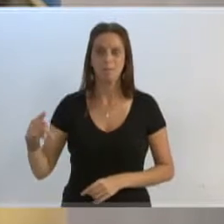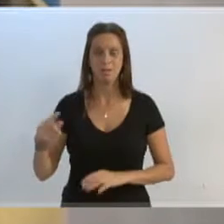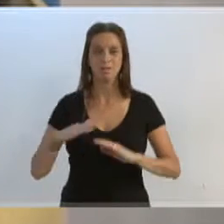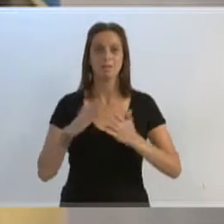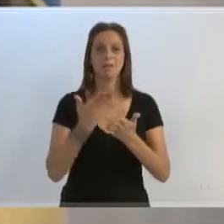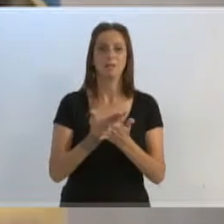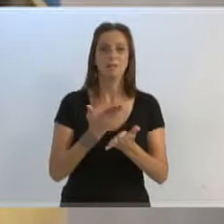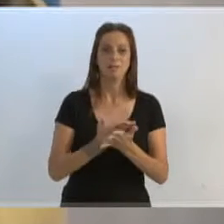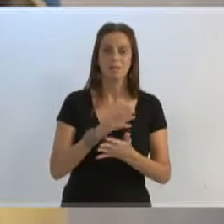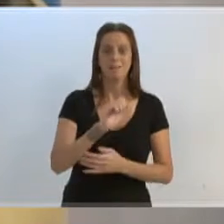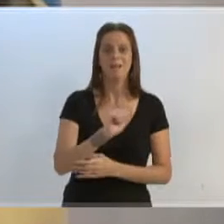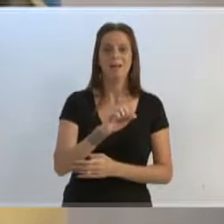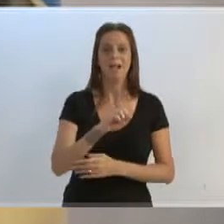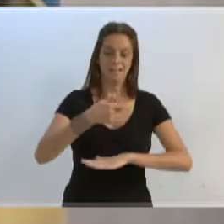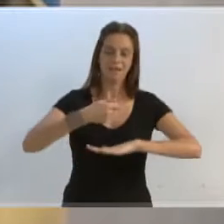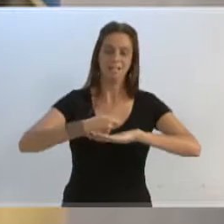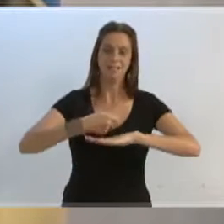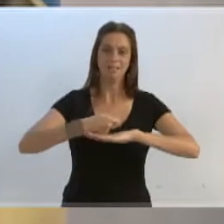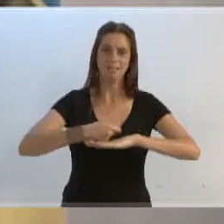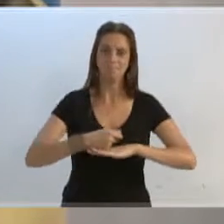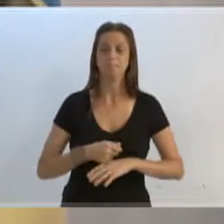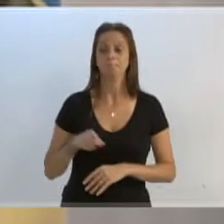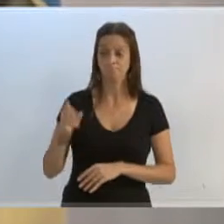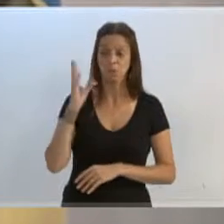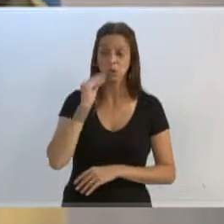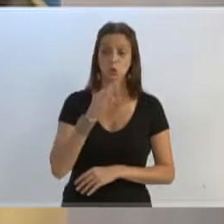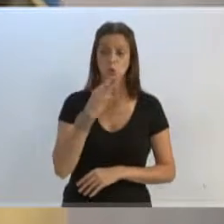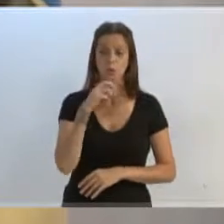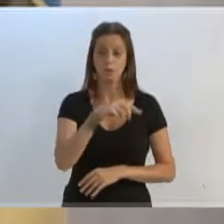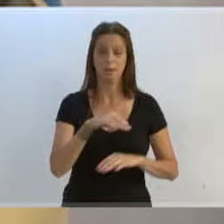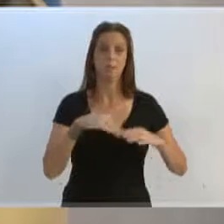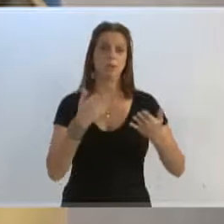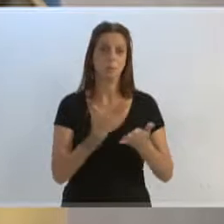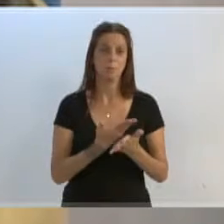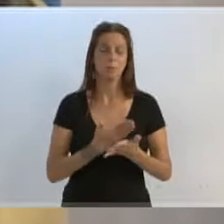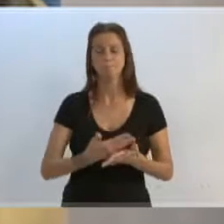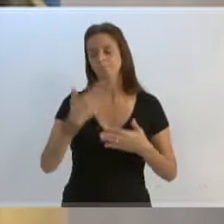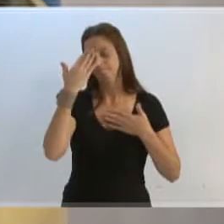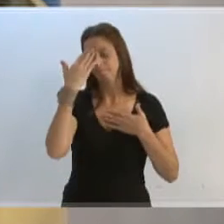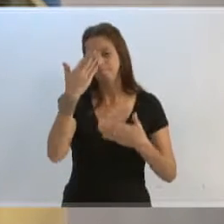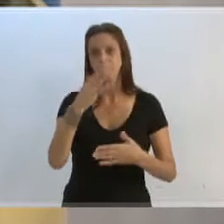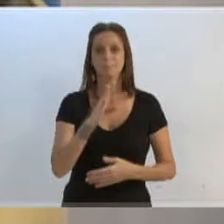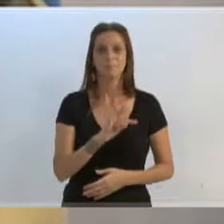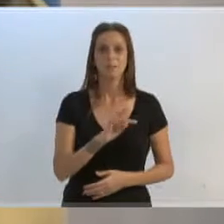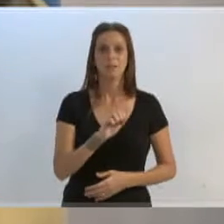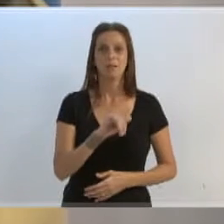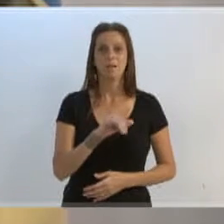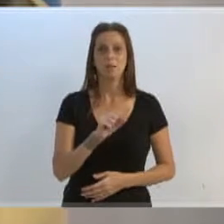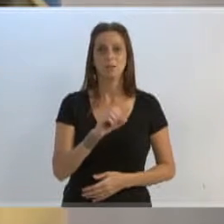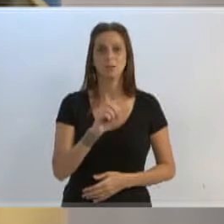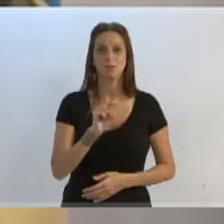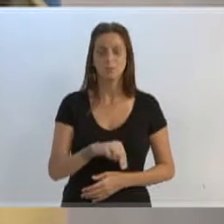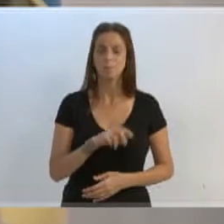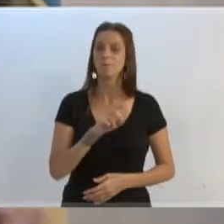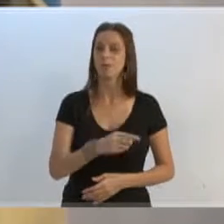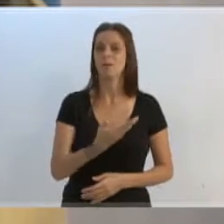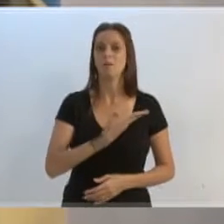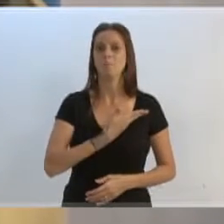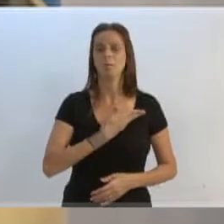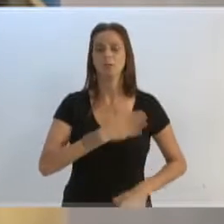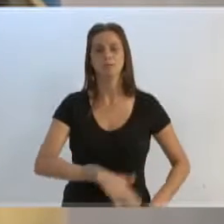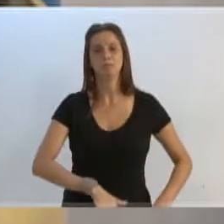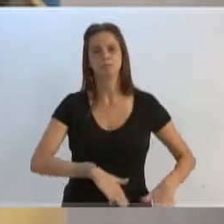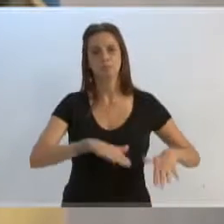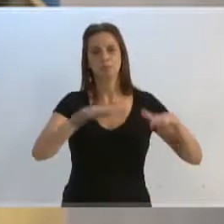o vereador Gilson deve conhecer também, bastante. E quero agradecer o Tyson, um grande amigo meu de infância, hoje ele